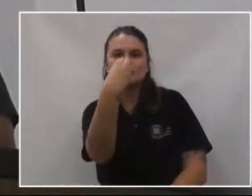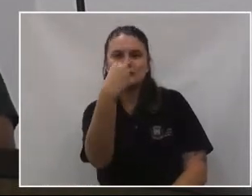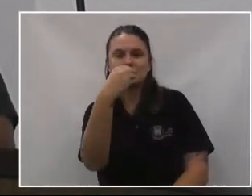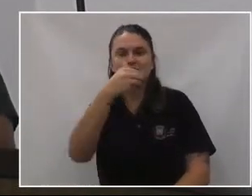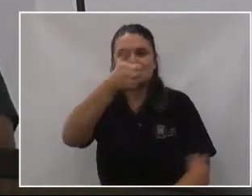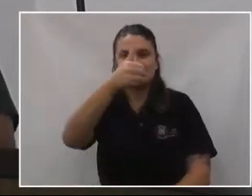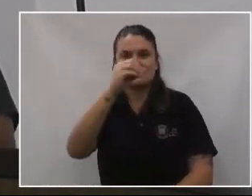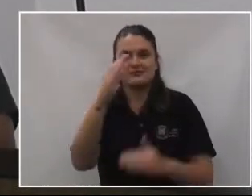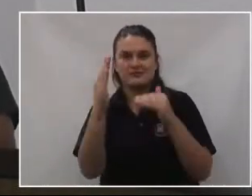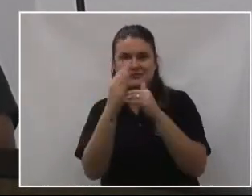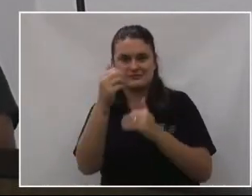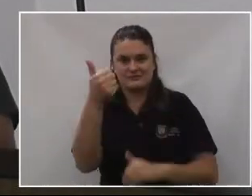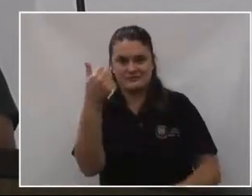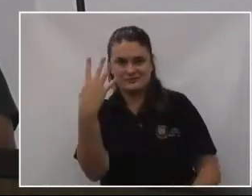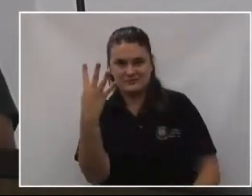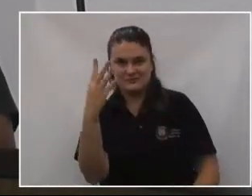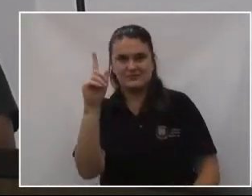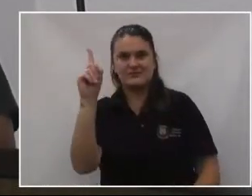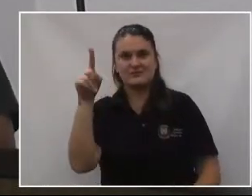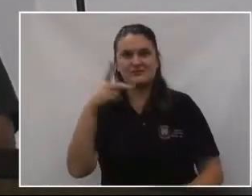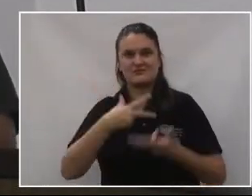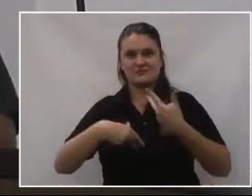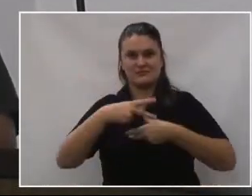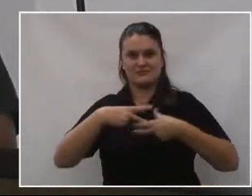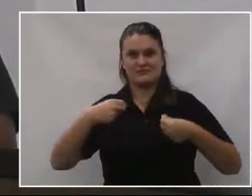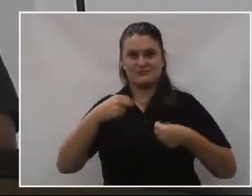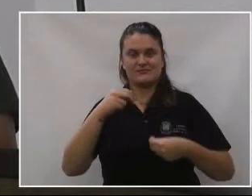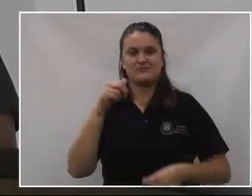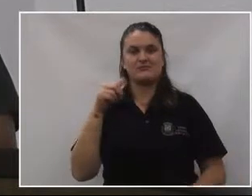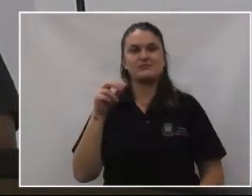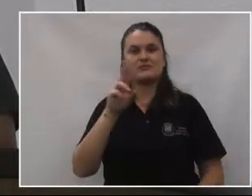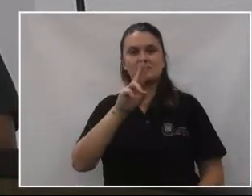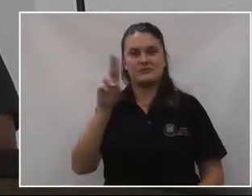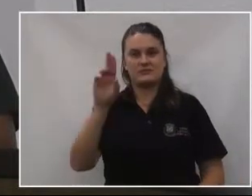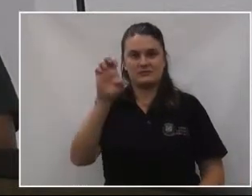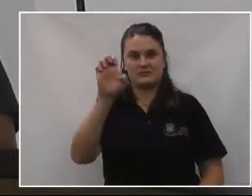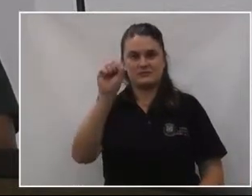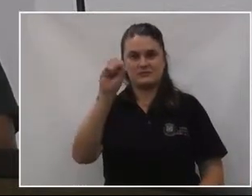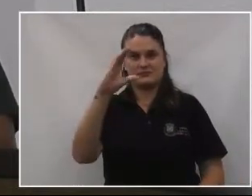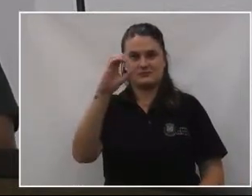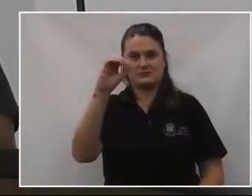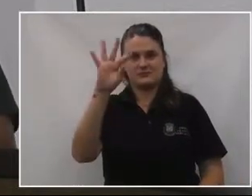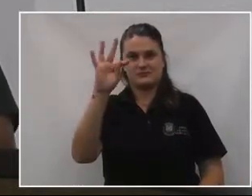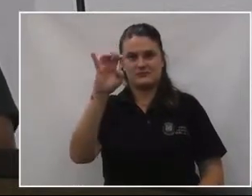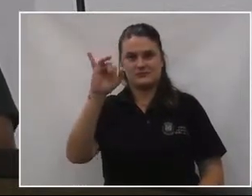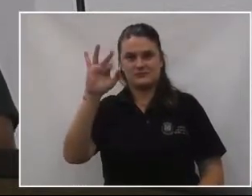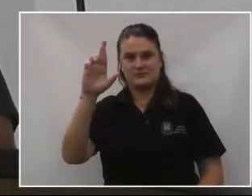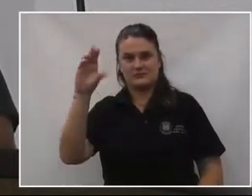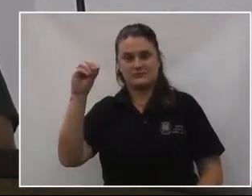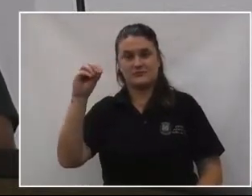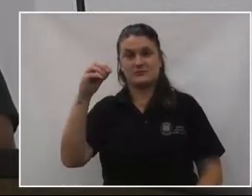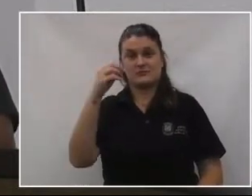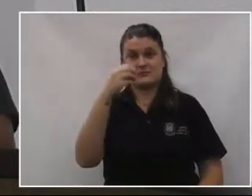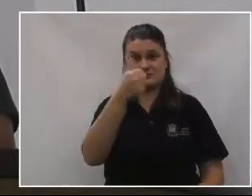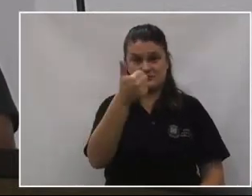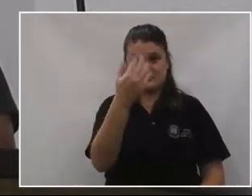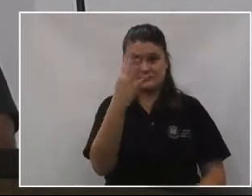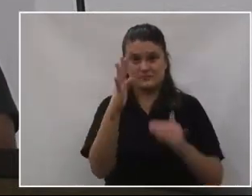aos 14, são os escoteiros e as escoteiras. Dos 14 aos 17,